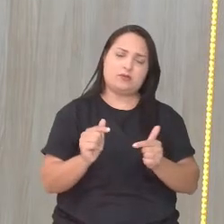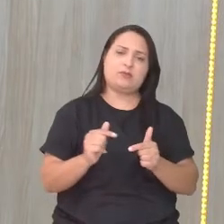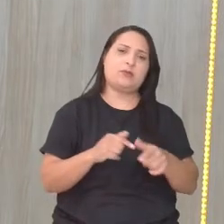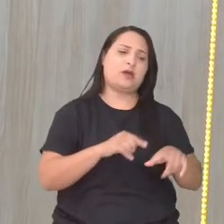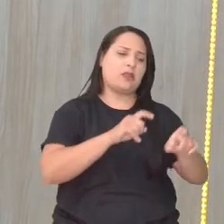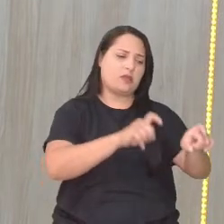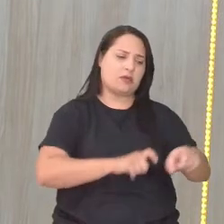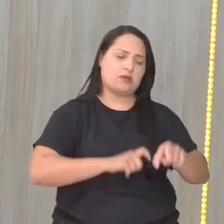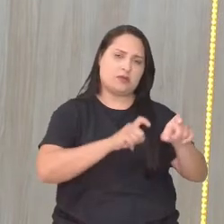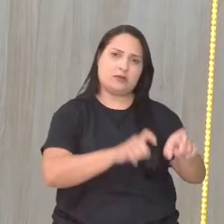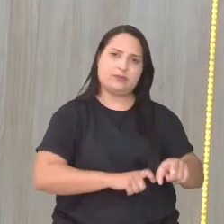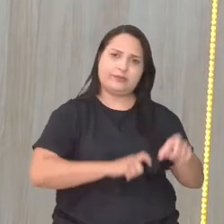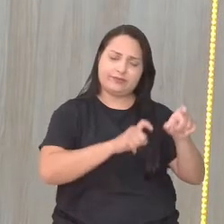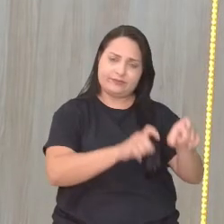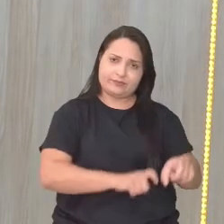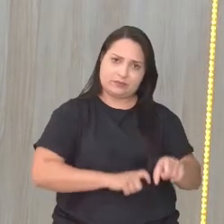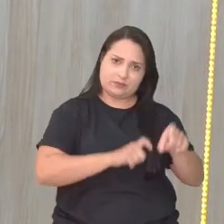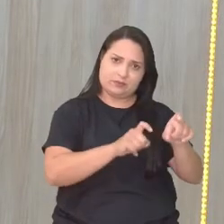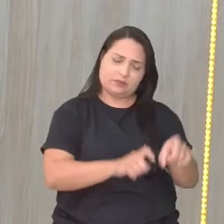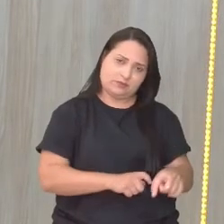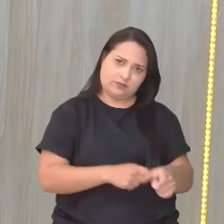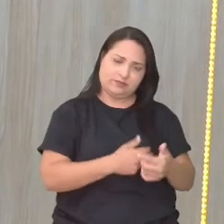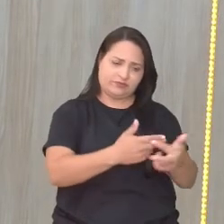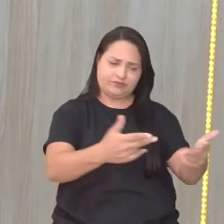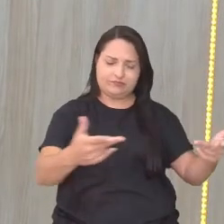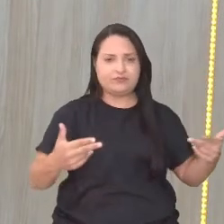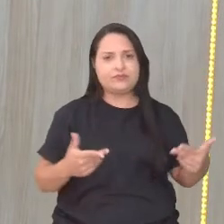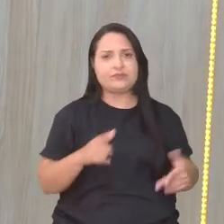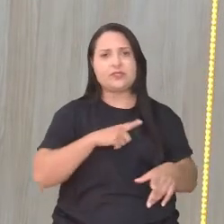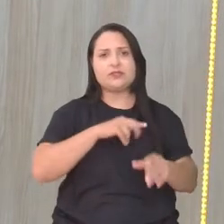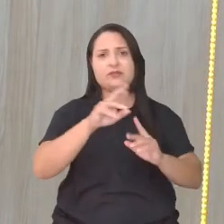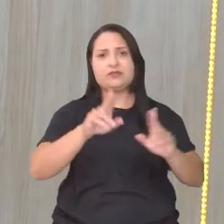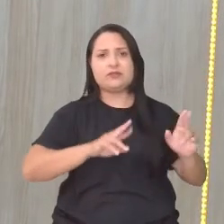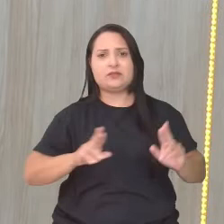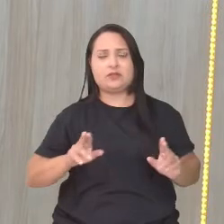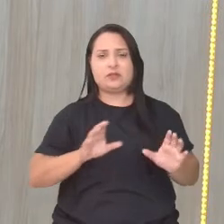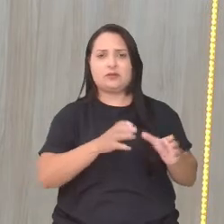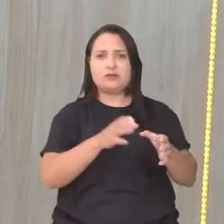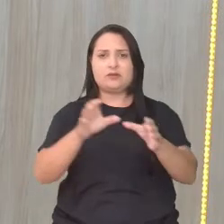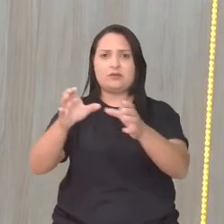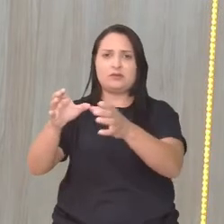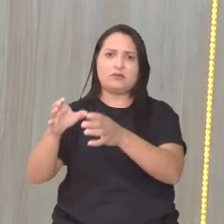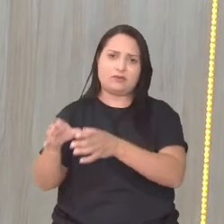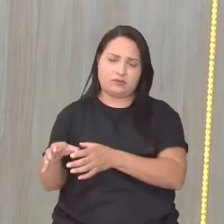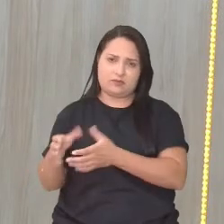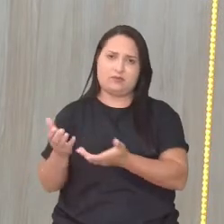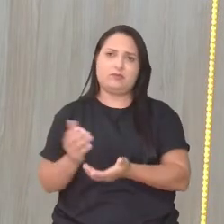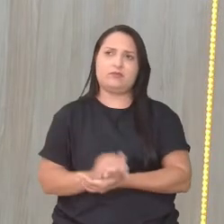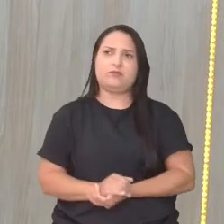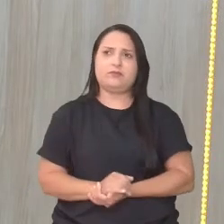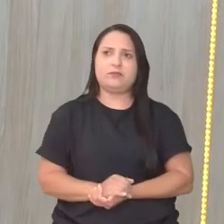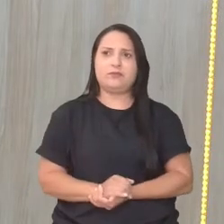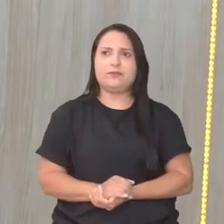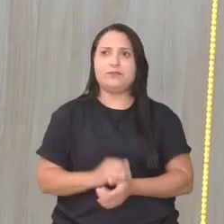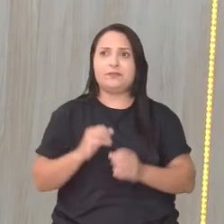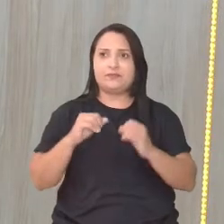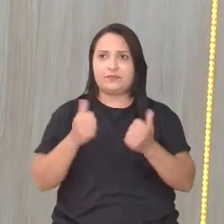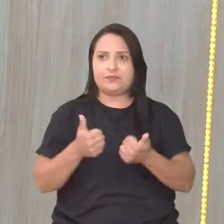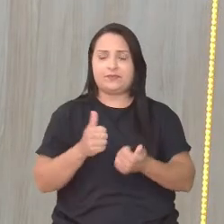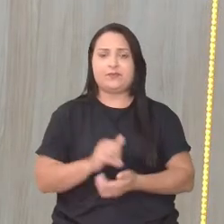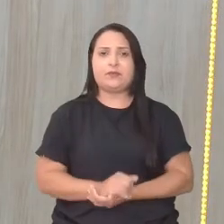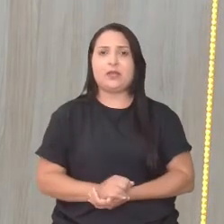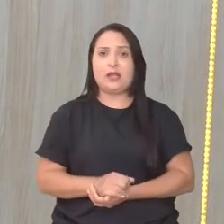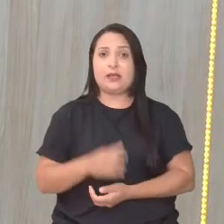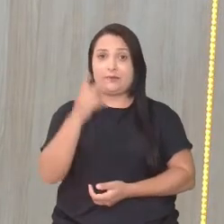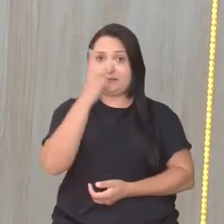lavouras e tudo mais. Então, por isso que diferenciava muito desse partido aí radical, certo? E olha aí